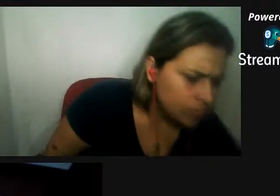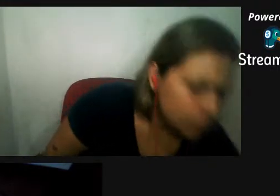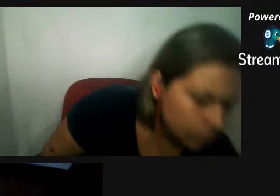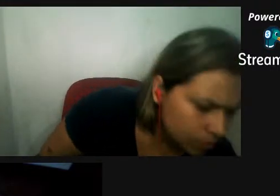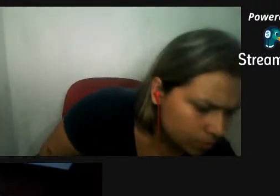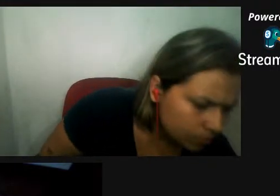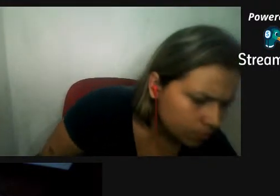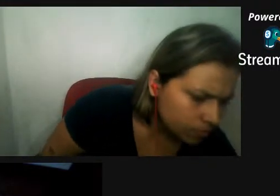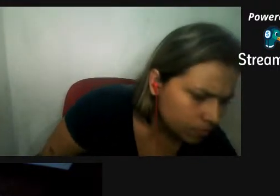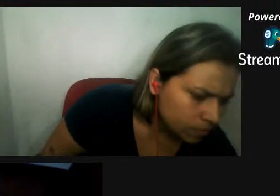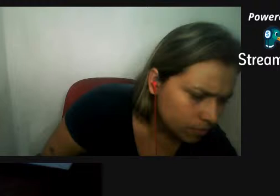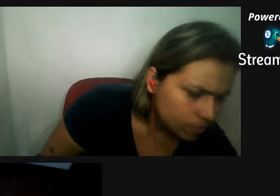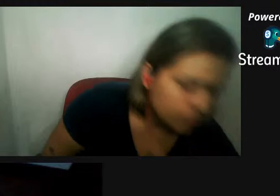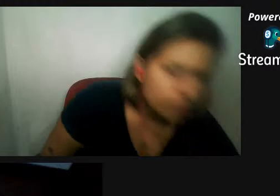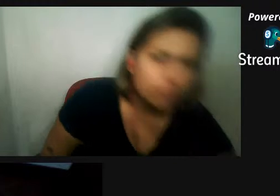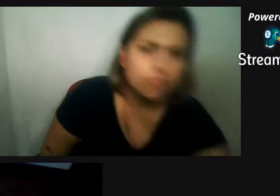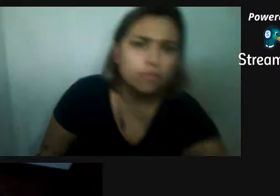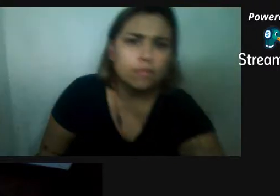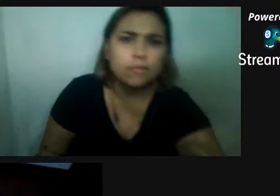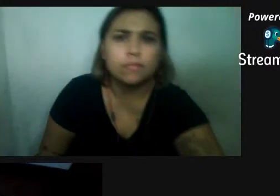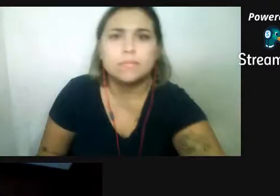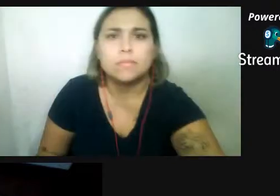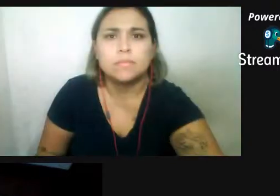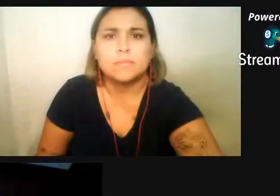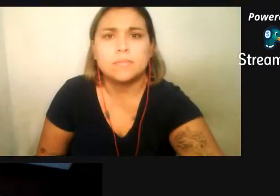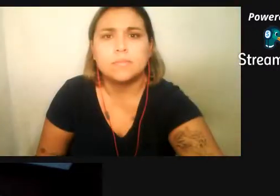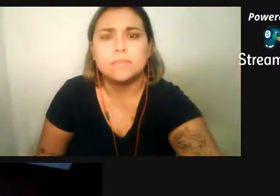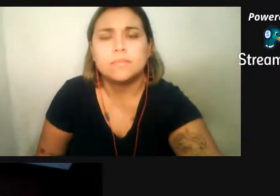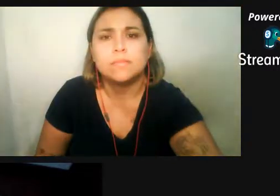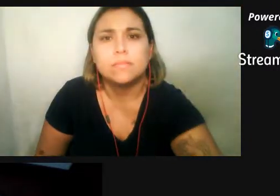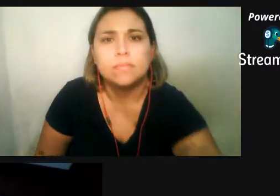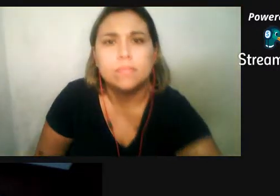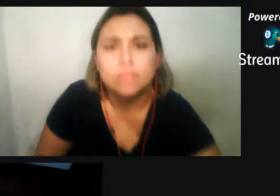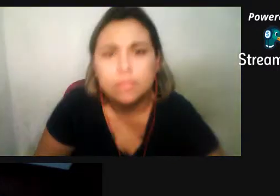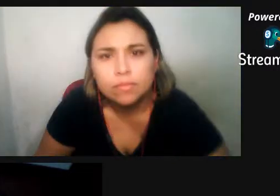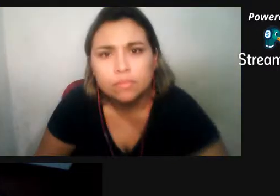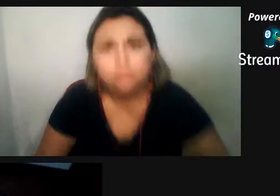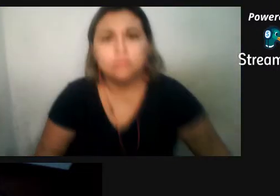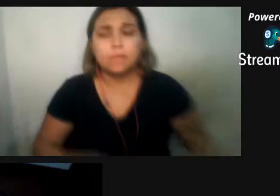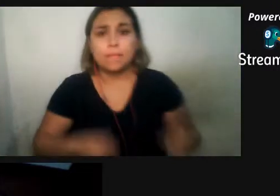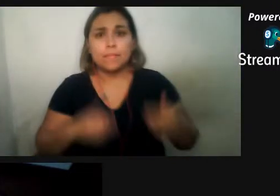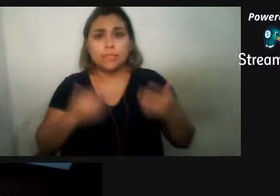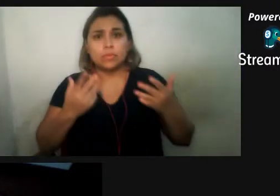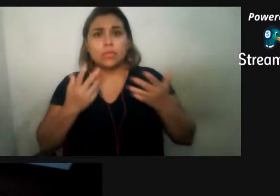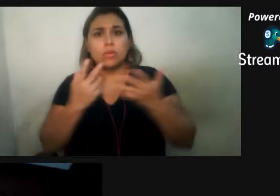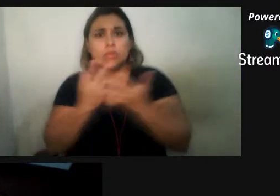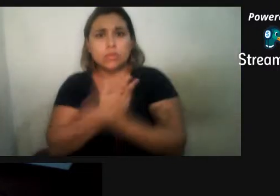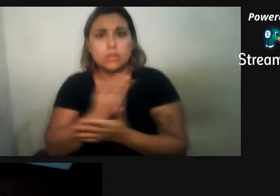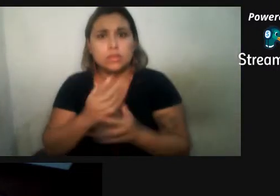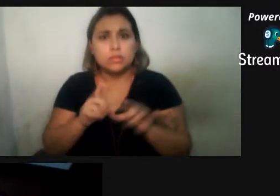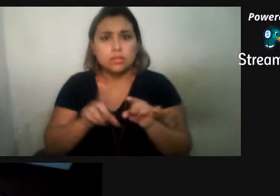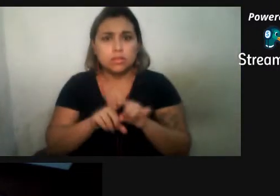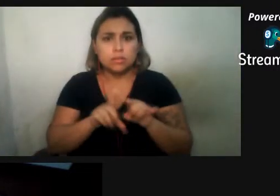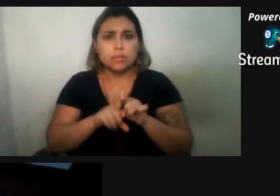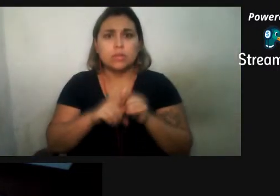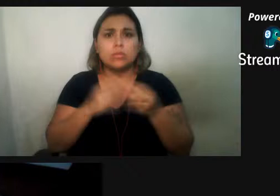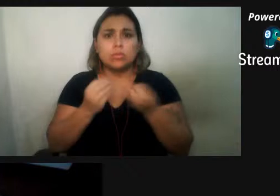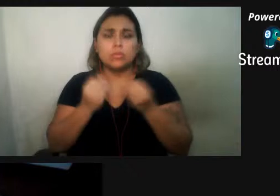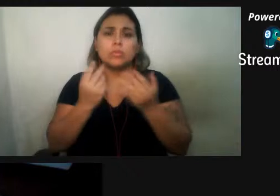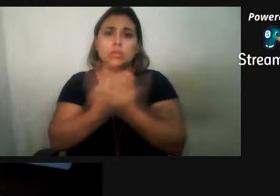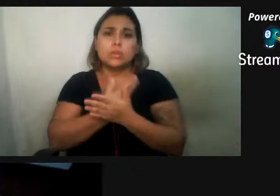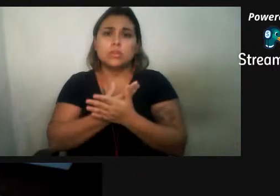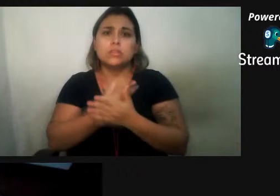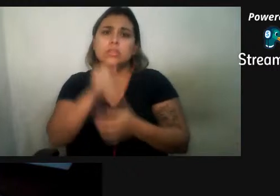identificar. Então, se a gente for pensar em sotália, por exemplo, Sotália guianensis e sotália fluviatilis. Existe uma